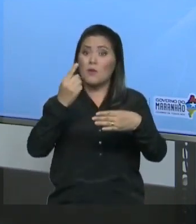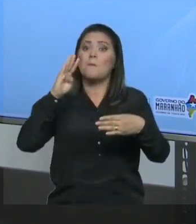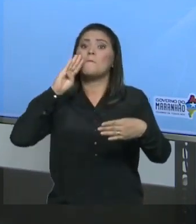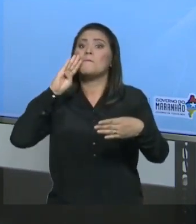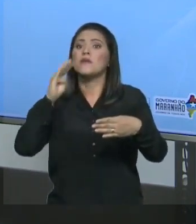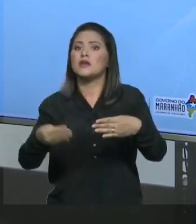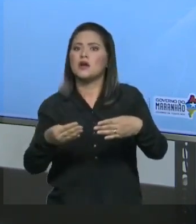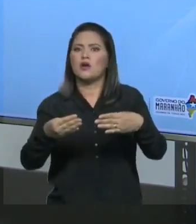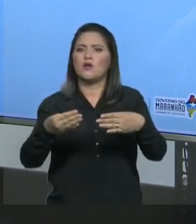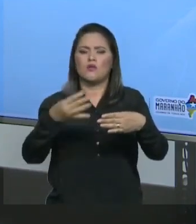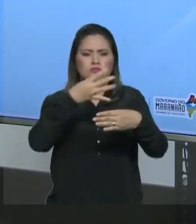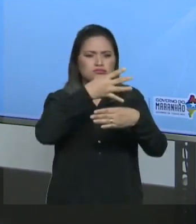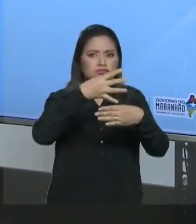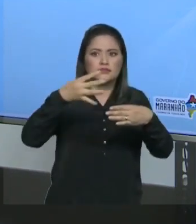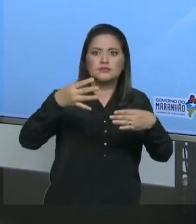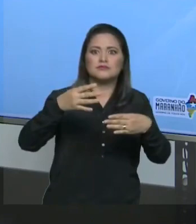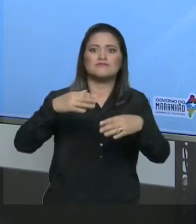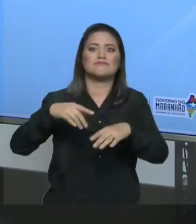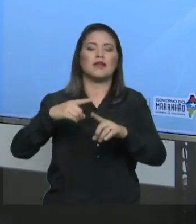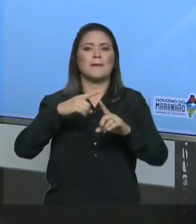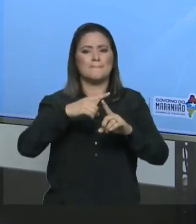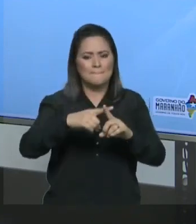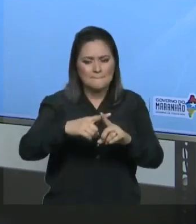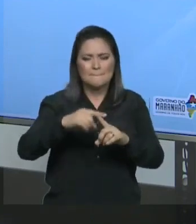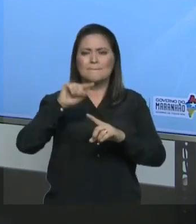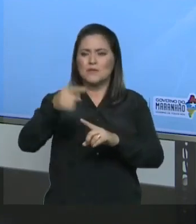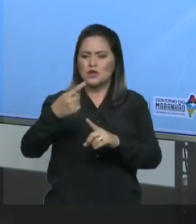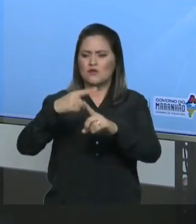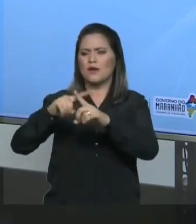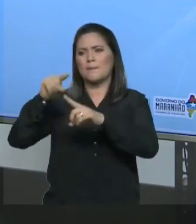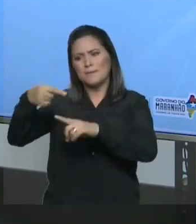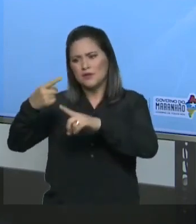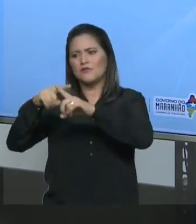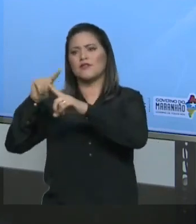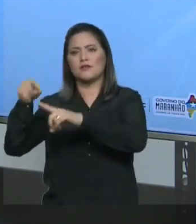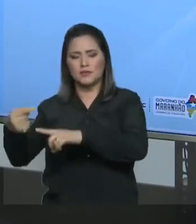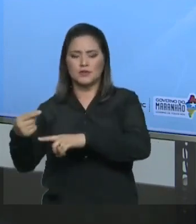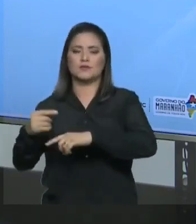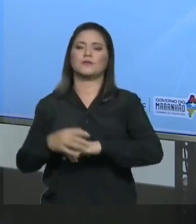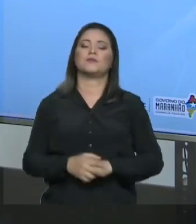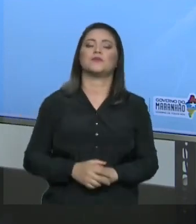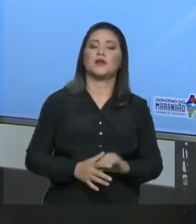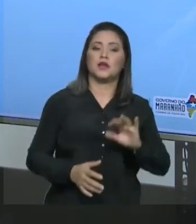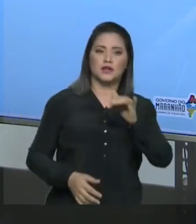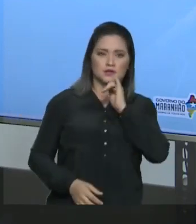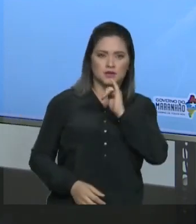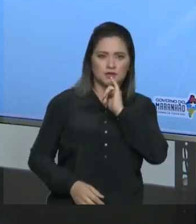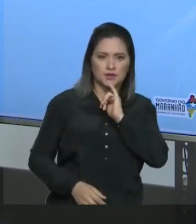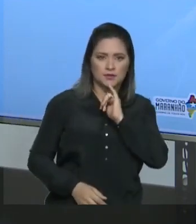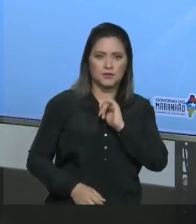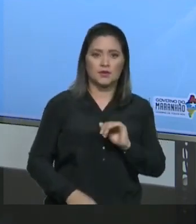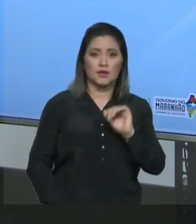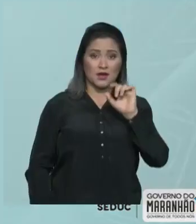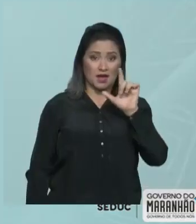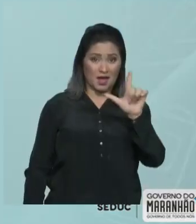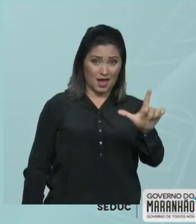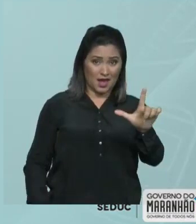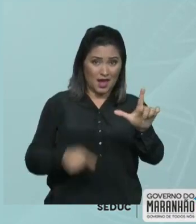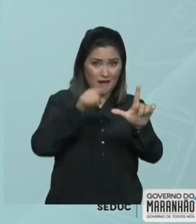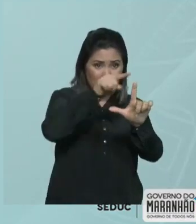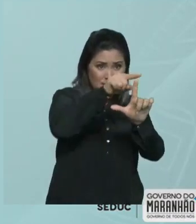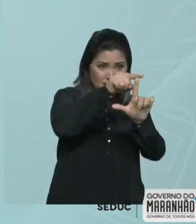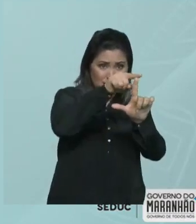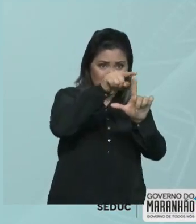sucessivamente. Exemplo. Eu tenho L com um traço acima do L. X, V.